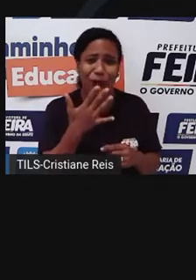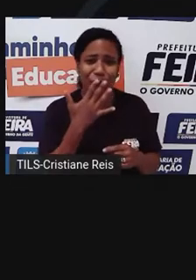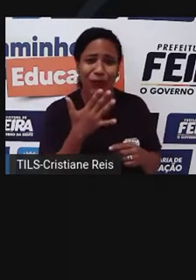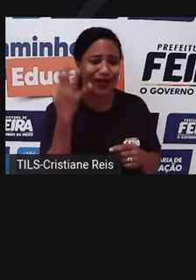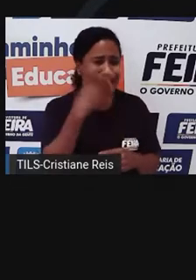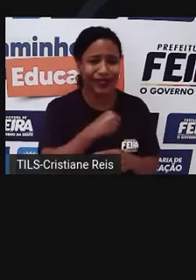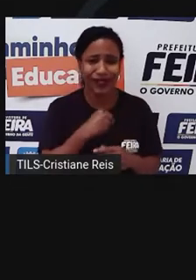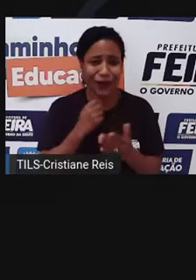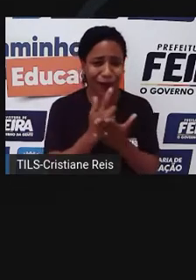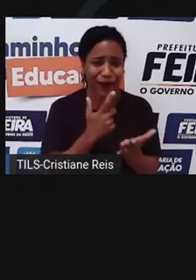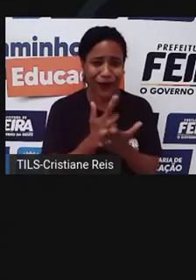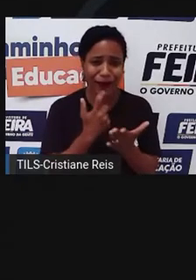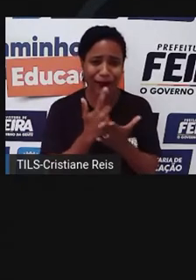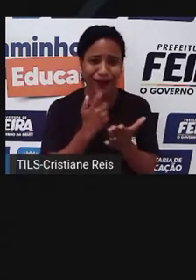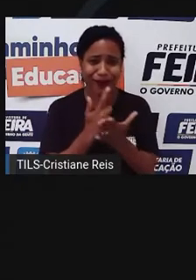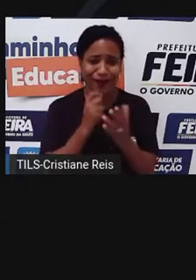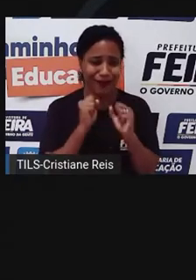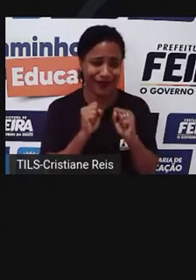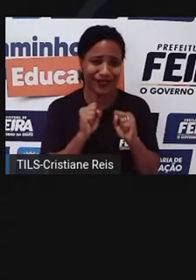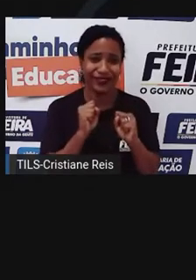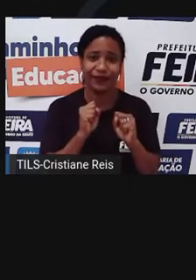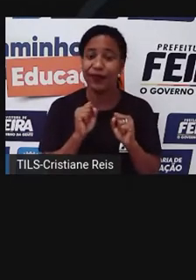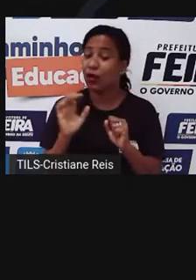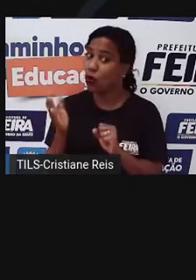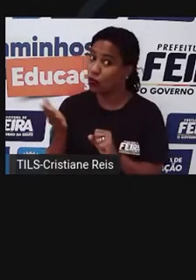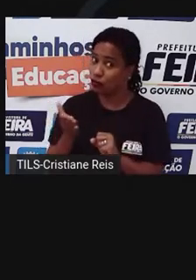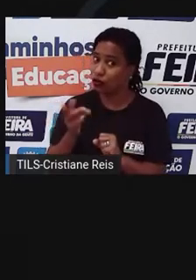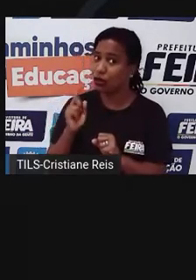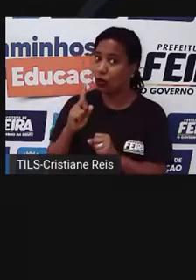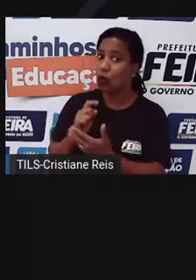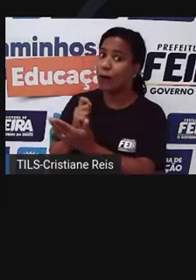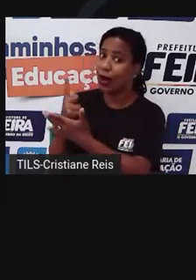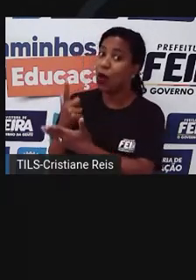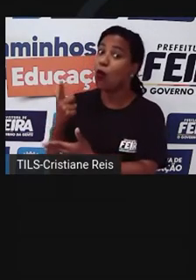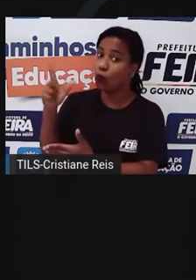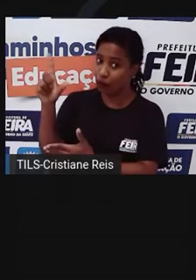a parte? Agora não dá, filha. A nossa prioridade hoje é outra coisa.